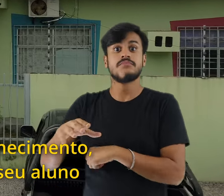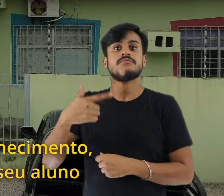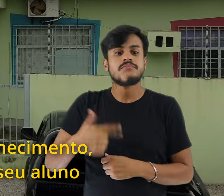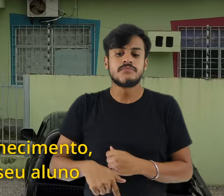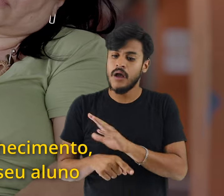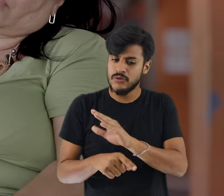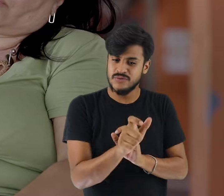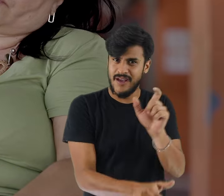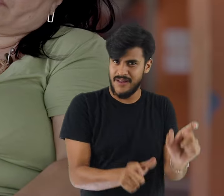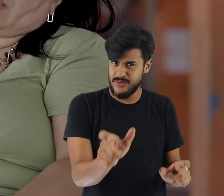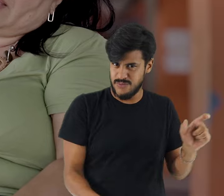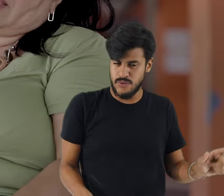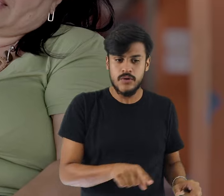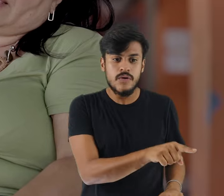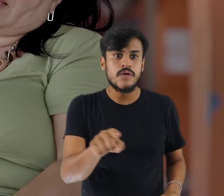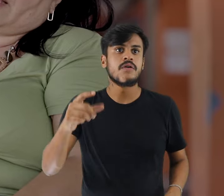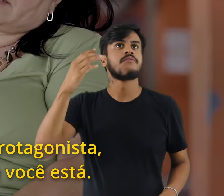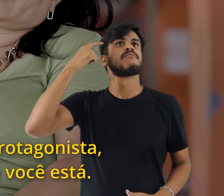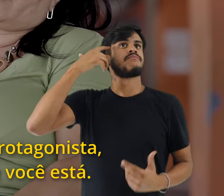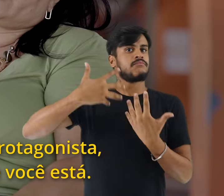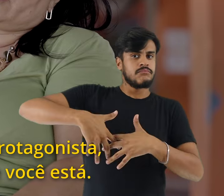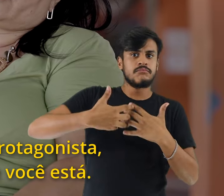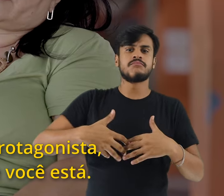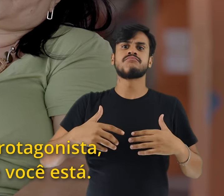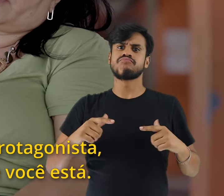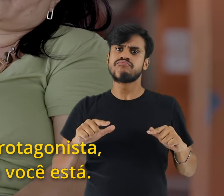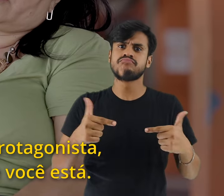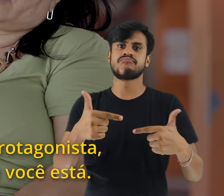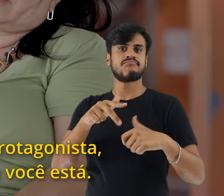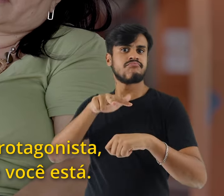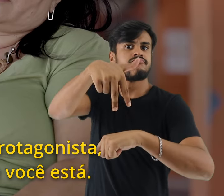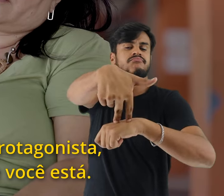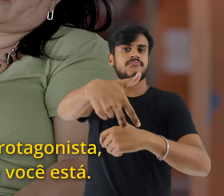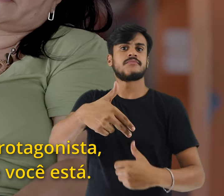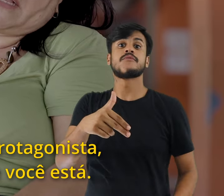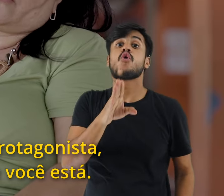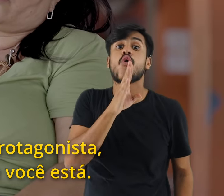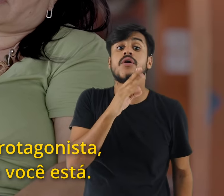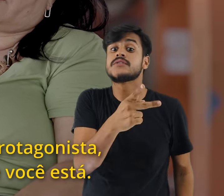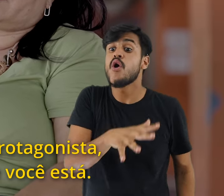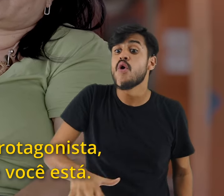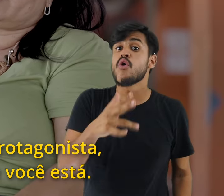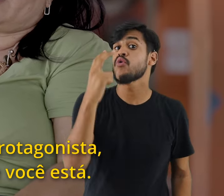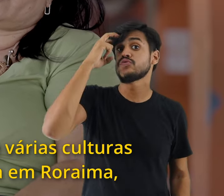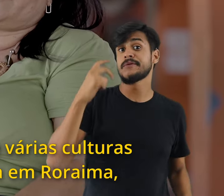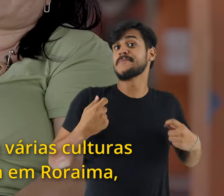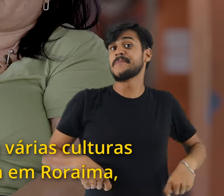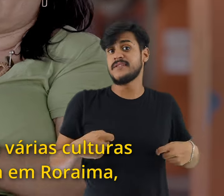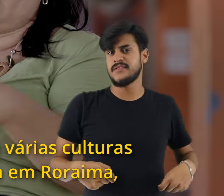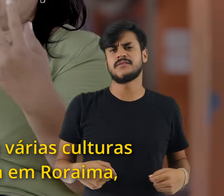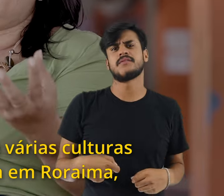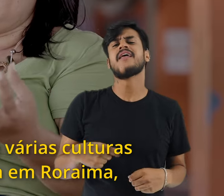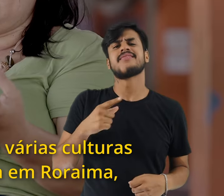também levar o seu aluno a ser um agente, a ser protagonista, né? Conhecer a cultura que você está. Nós